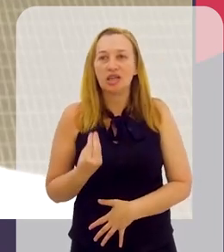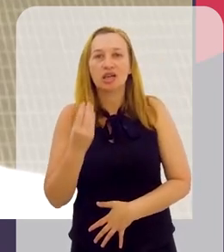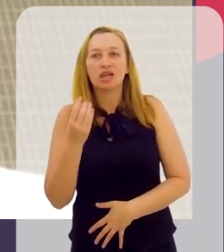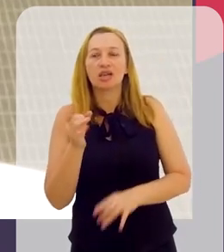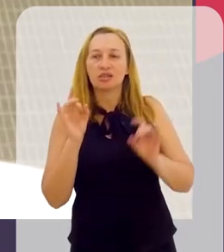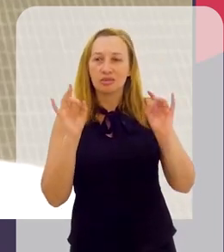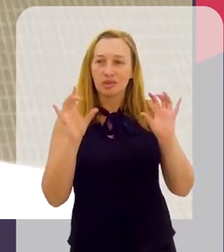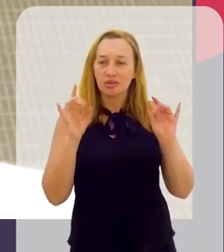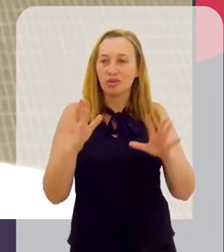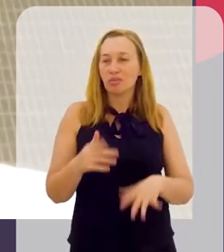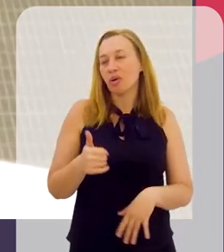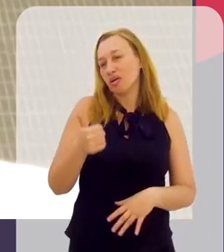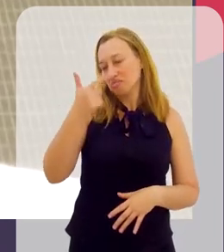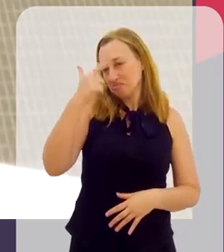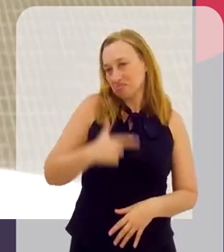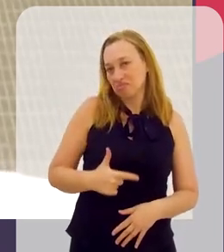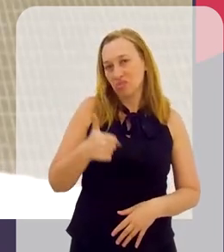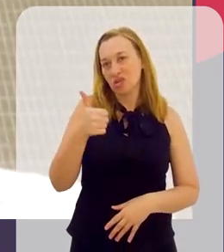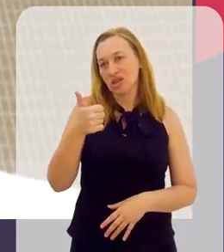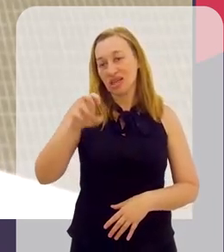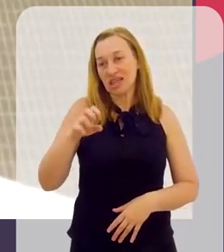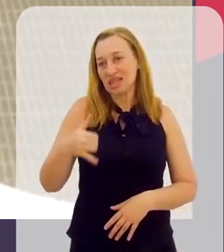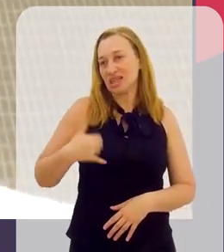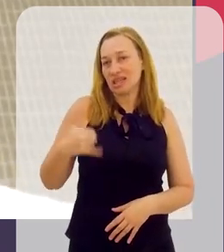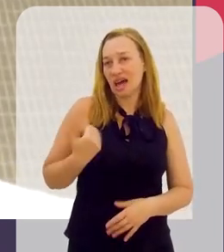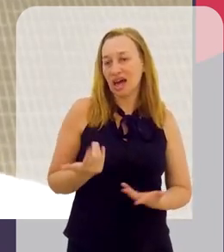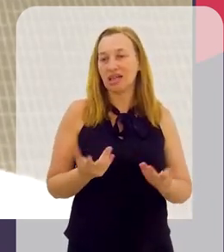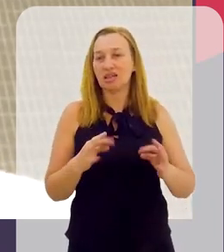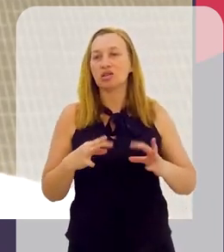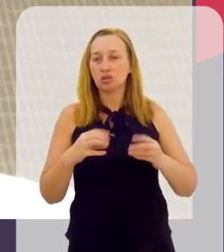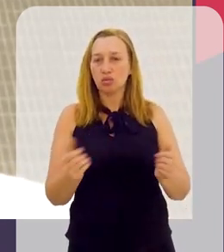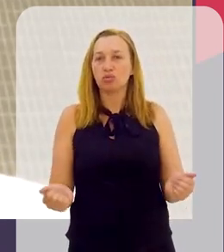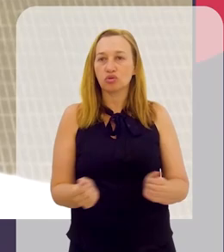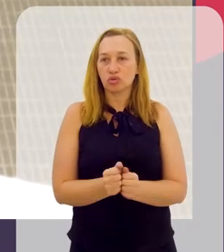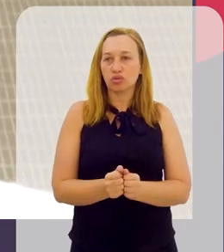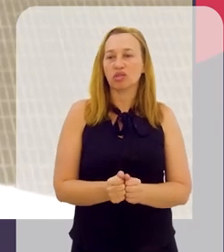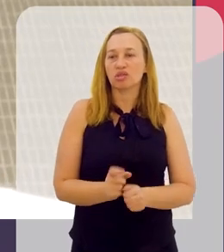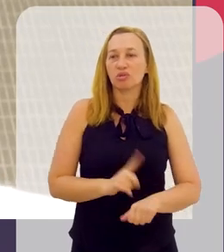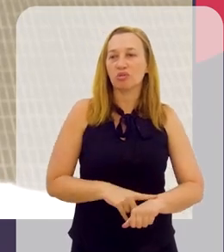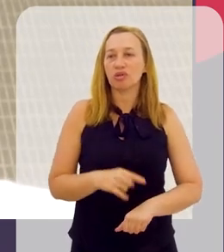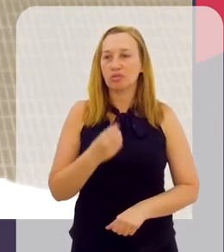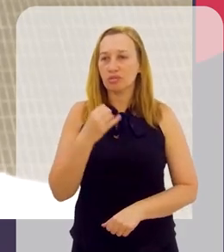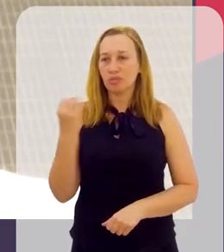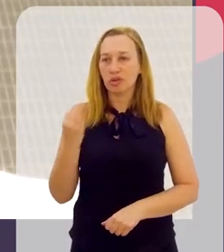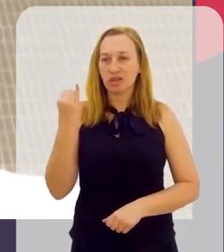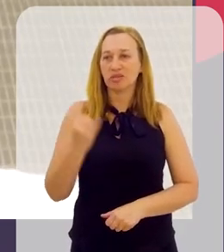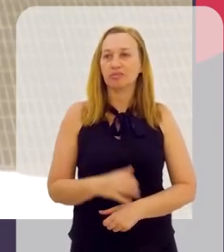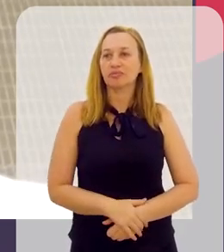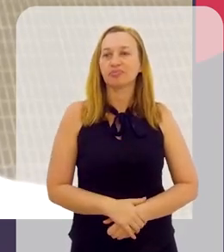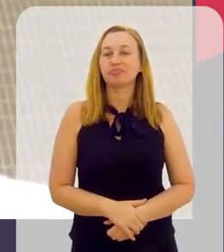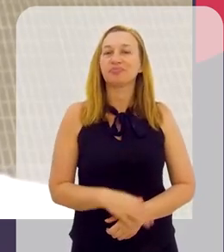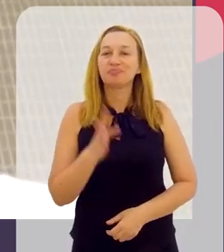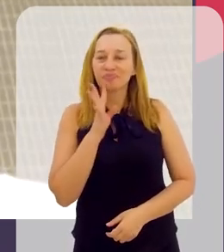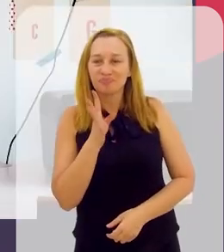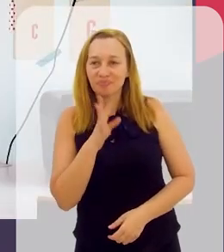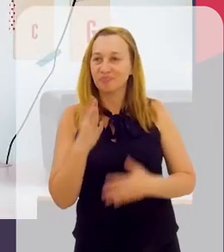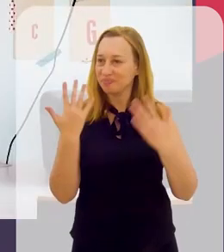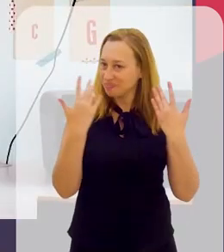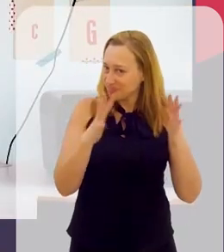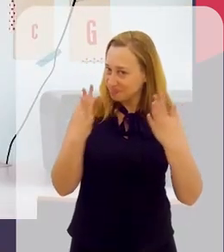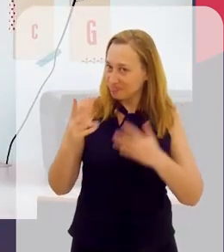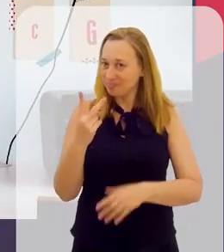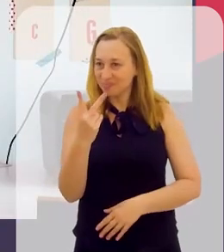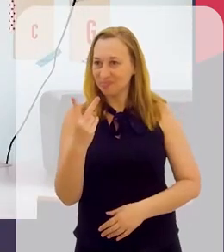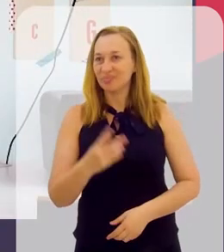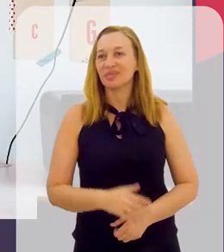muito bacana. Principalmente para uma pessoa de 15 anos de idade, né? Poder estar lidando com tudo isso. Então, muito importante. Muito